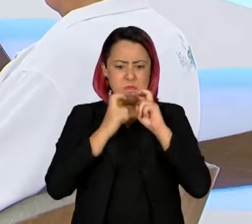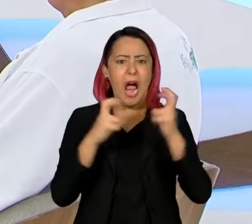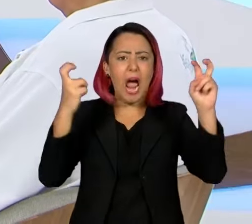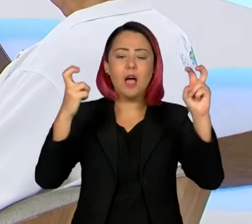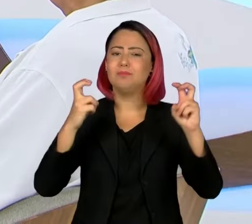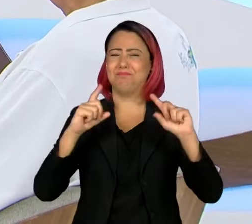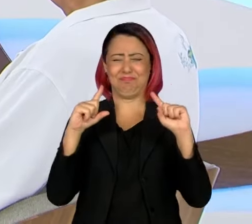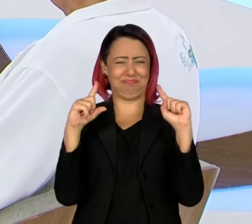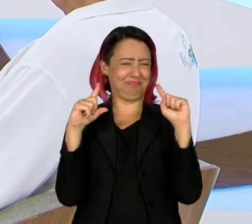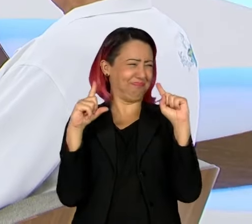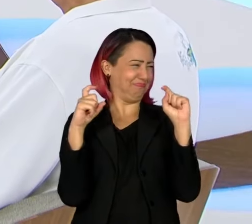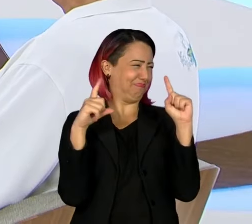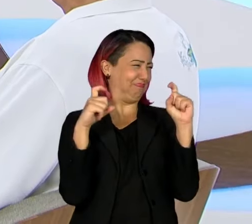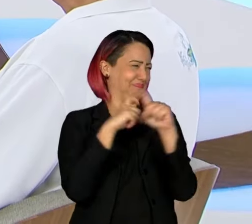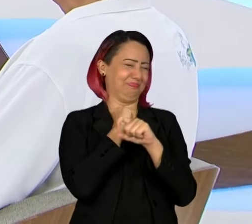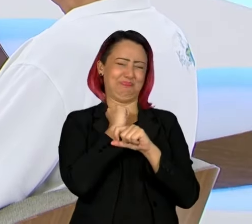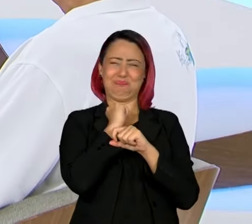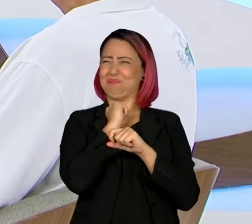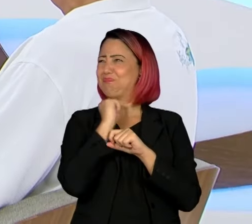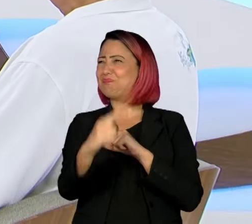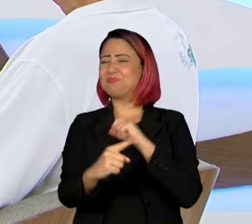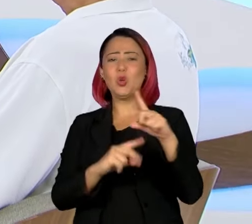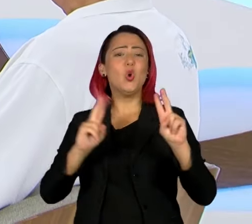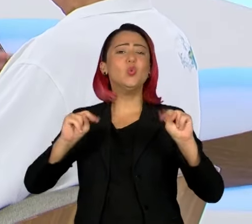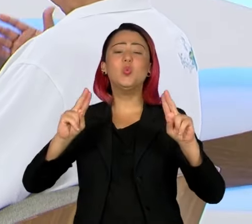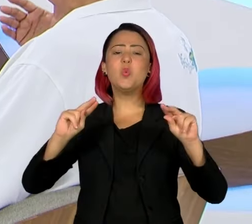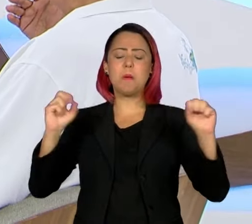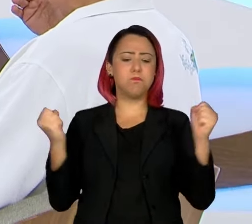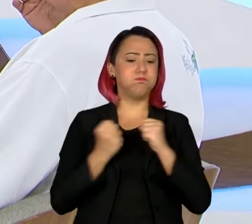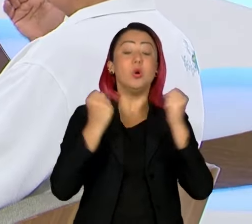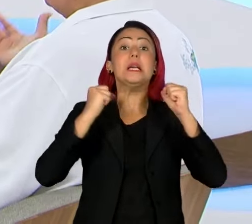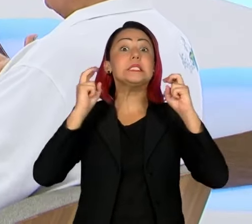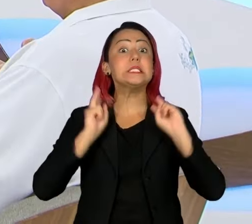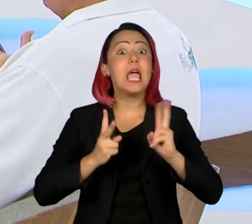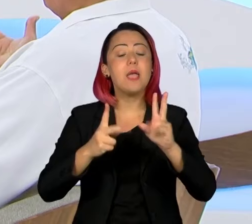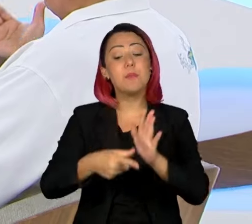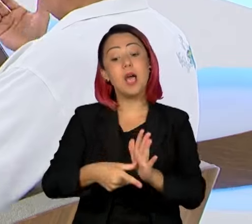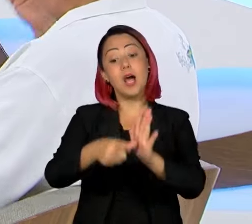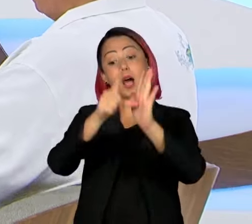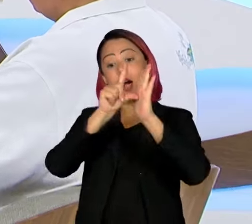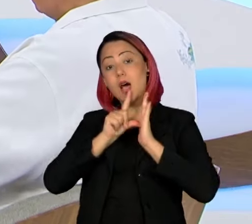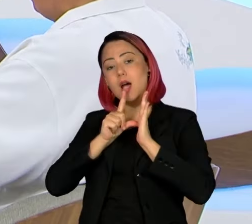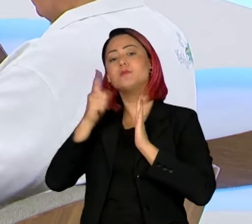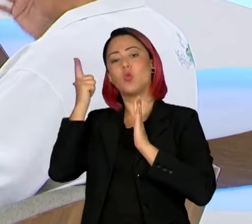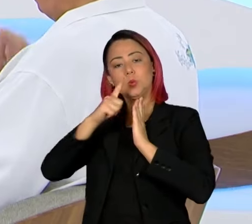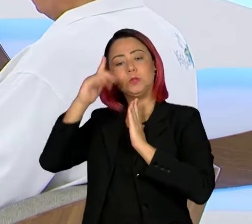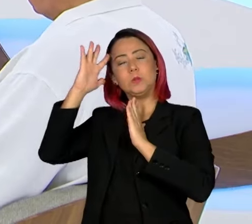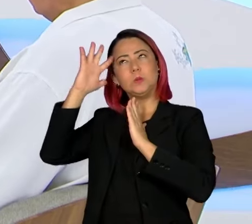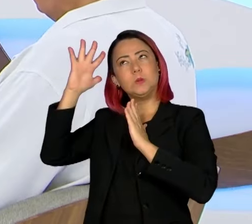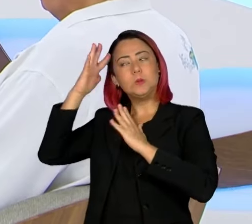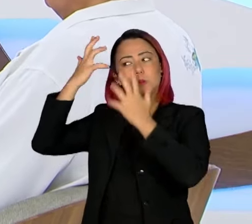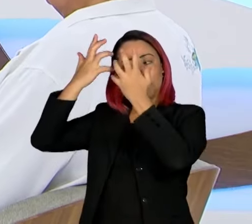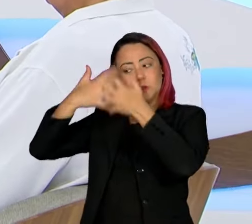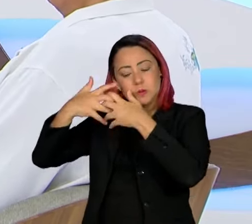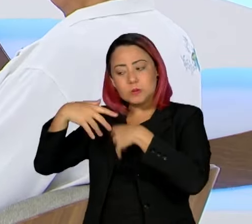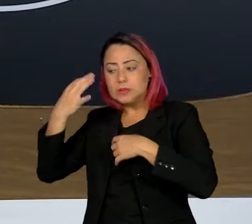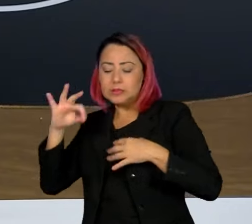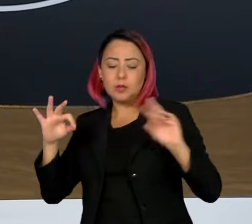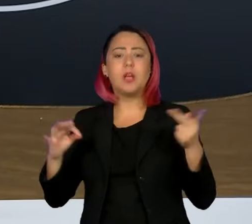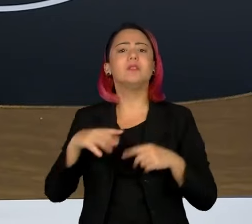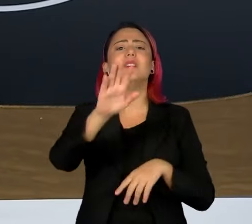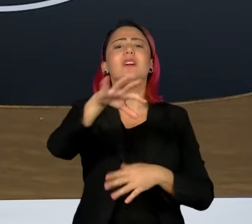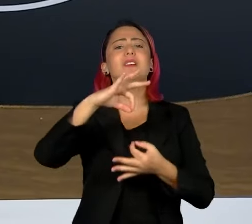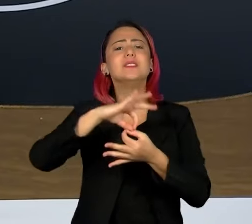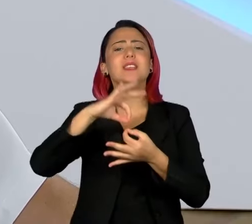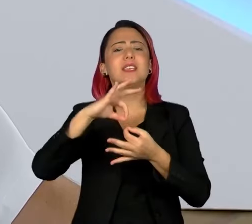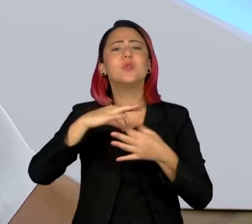agora vou explodir. Não, eu tenho sempre um momento para pensar o que é o certo, o que é o errado dentro da minha cabeça. Qual que é o teu signo?